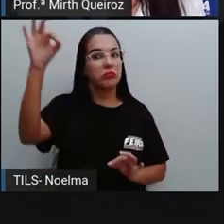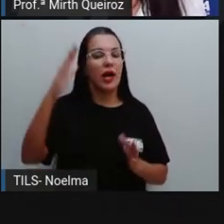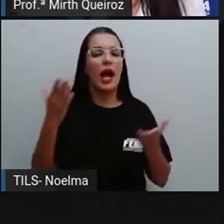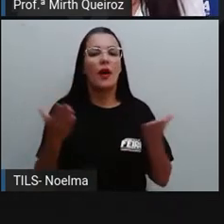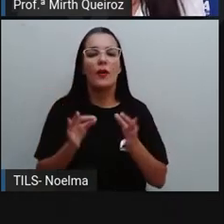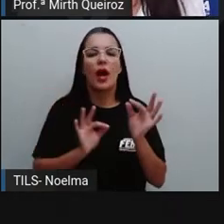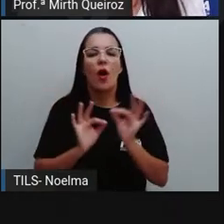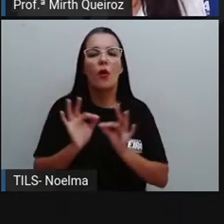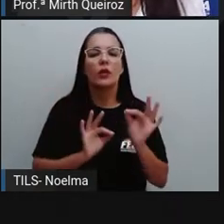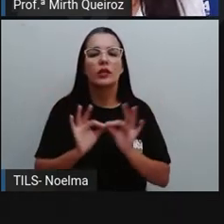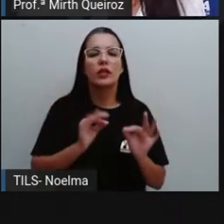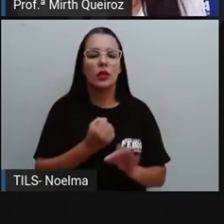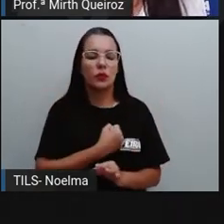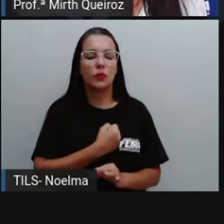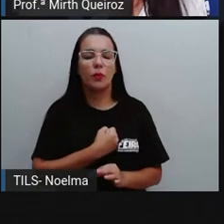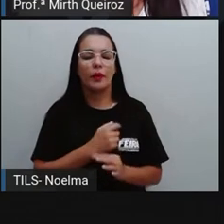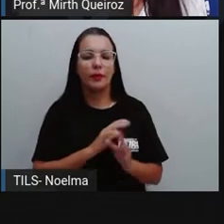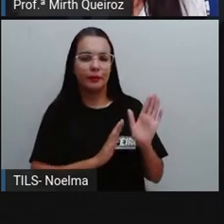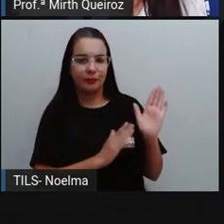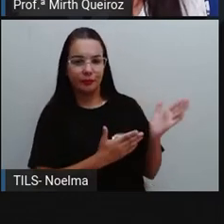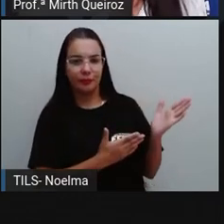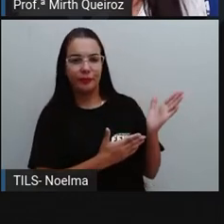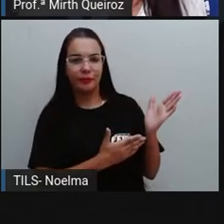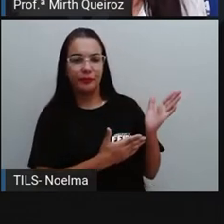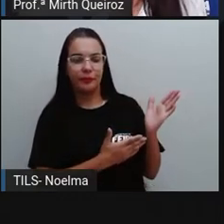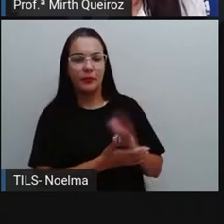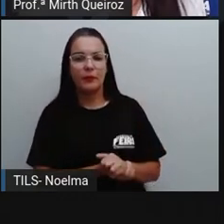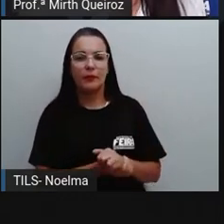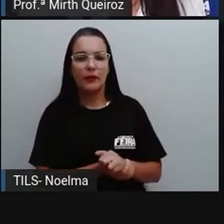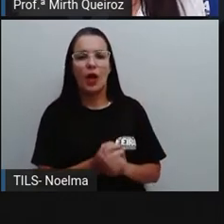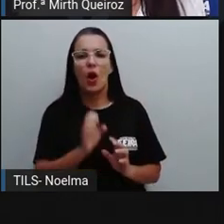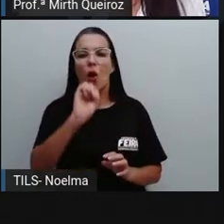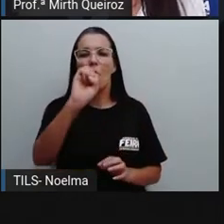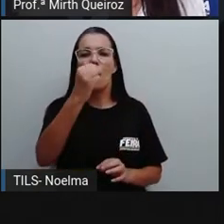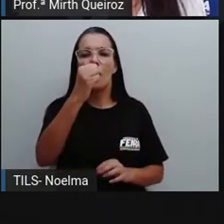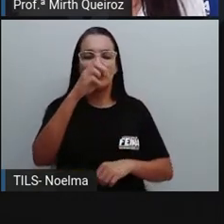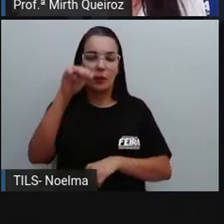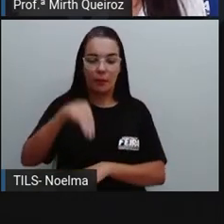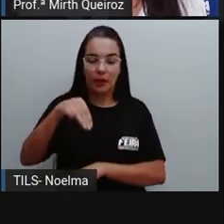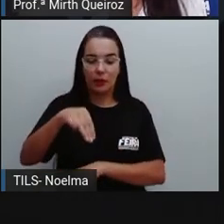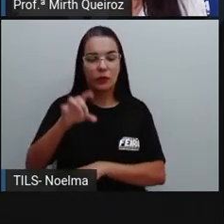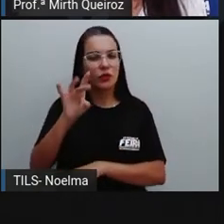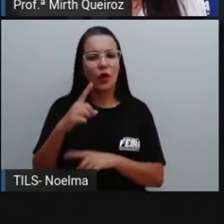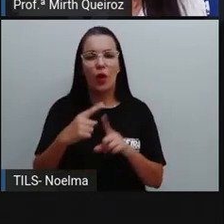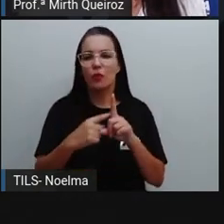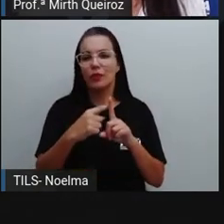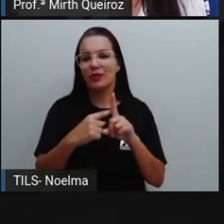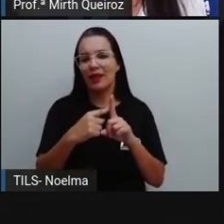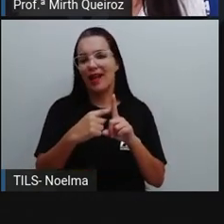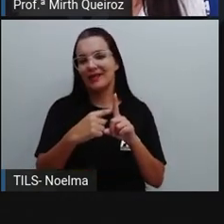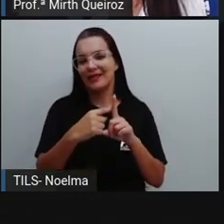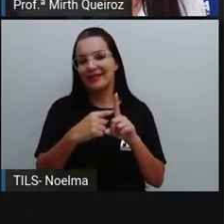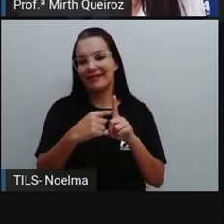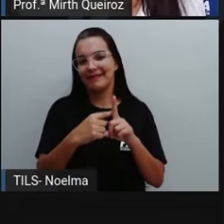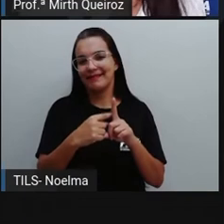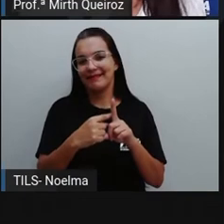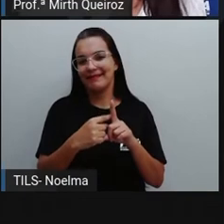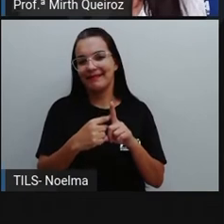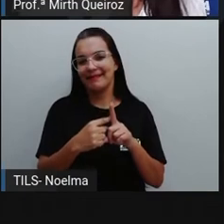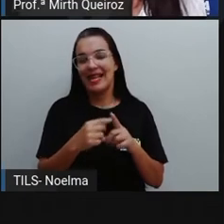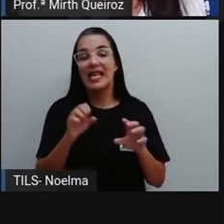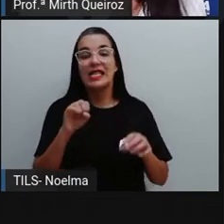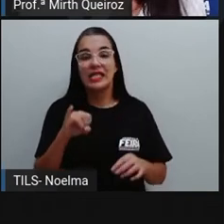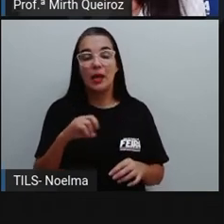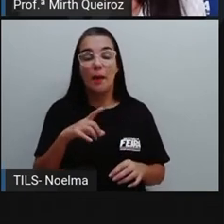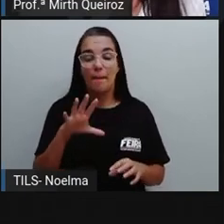Organizando esses números aí, como é que ficaria? Oito minutos. Nós só temos o quê? Oito unidades. Se a gente pegar